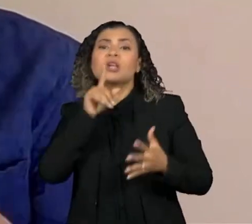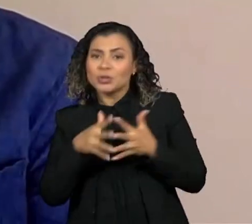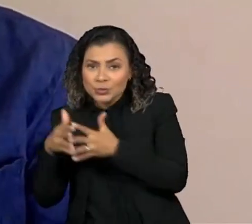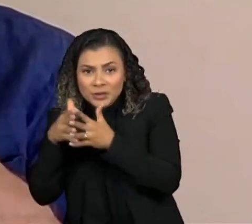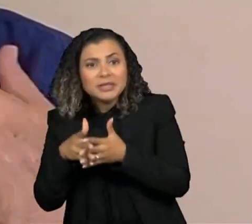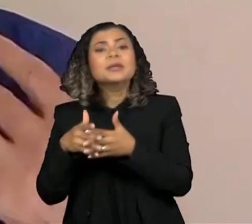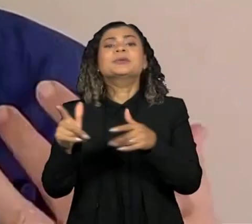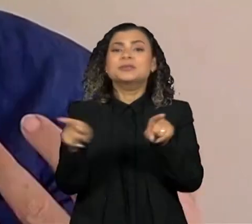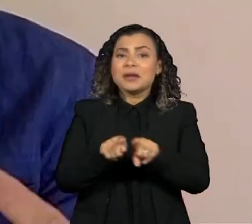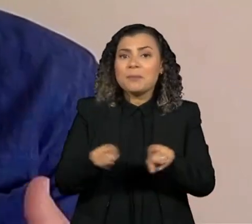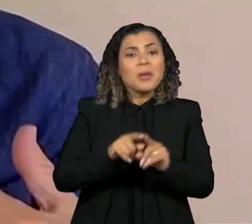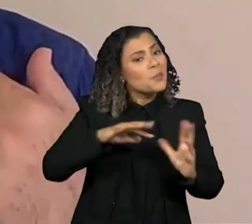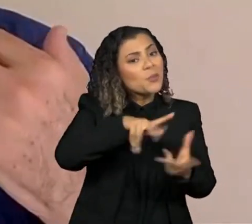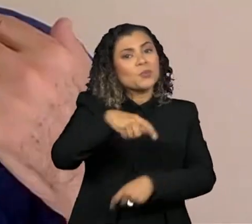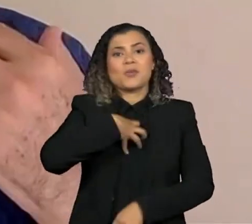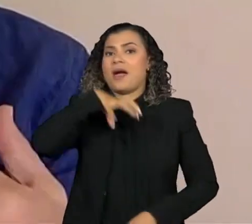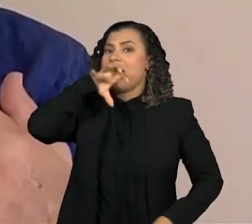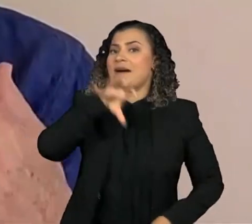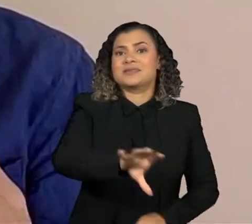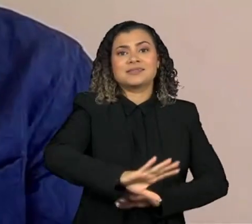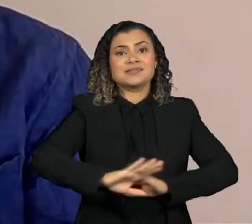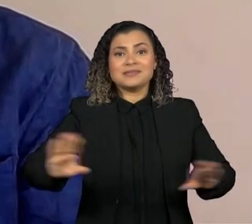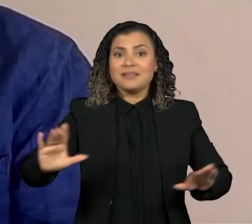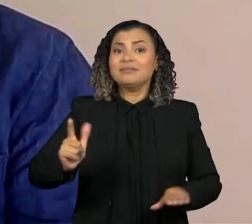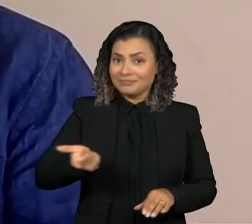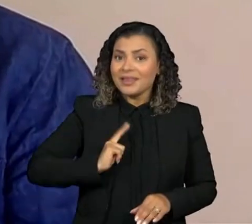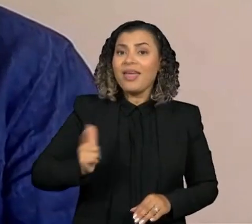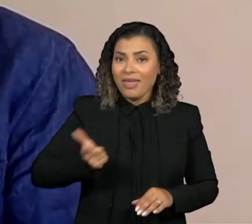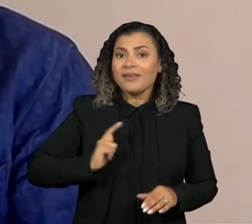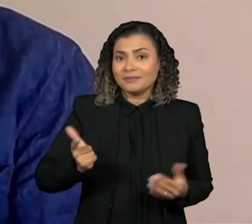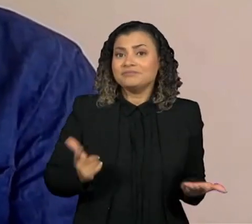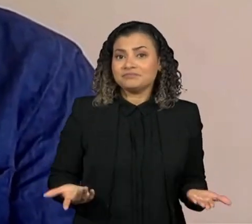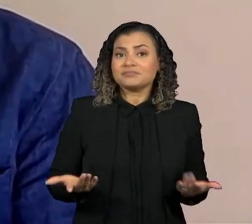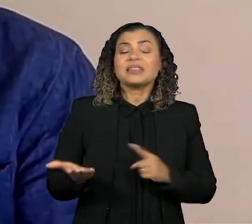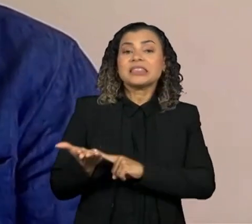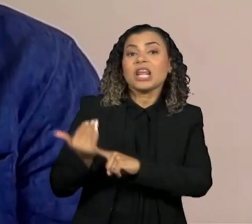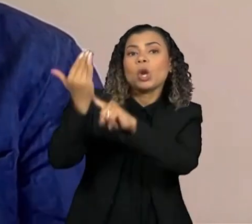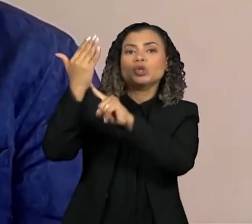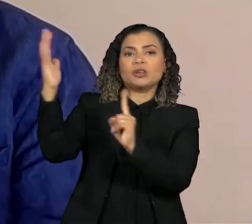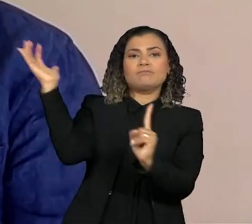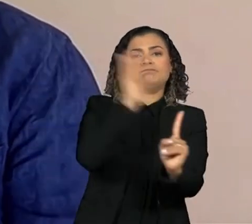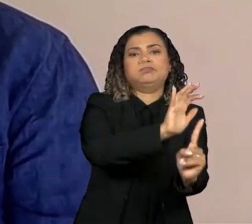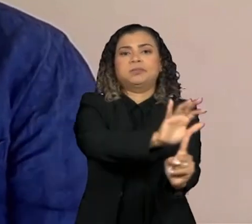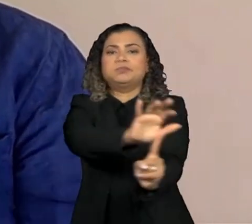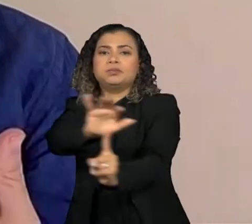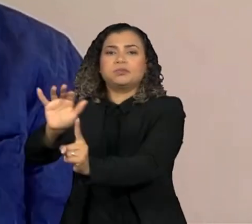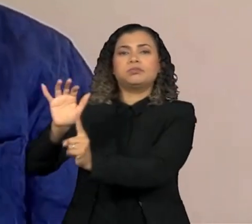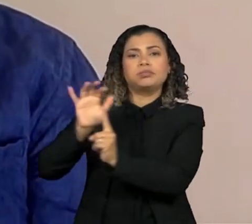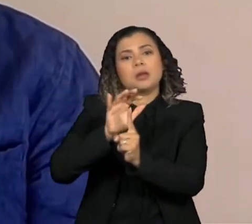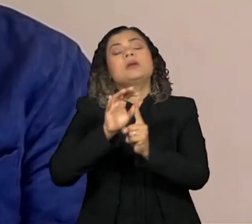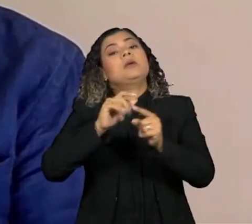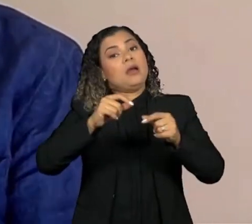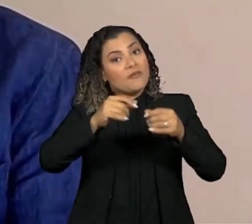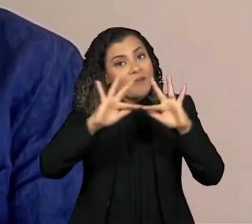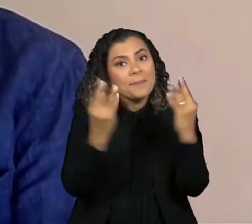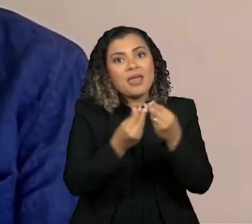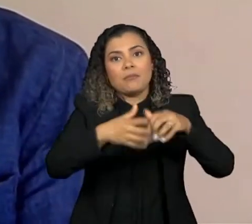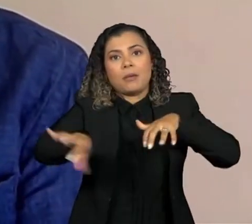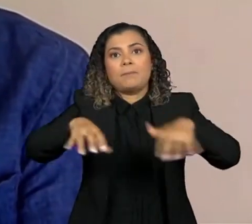igual, o mundo é assim porque estamos vivendo uma transformação tecnológica que nos está impactando em nossas vidas personales.